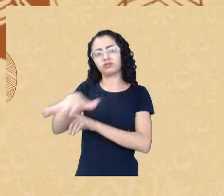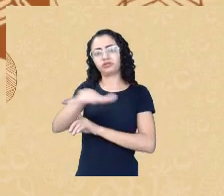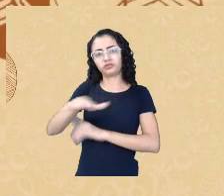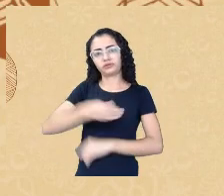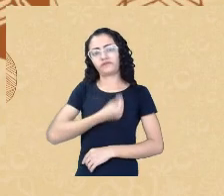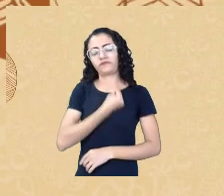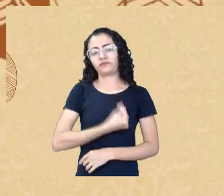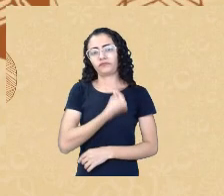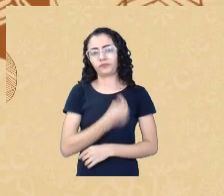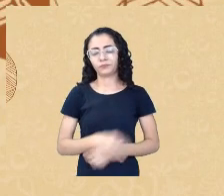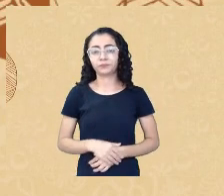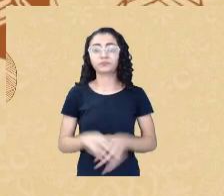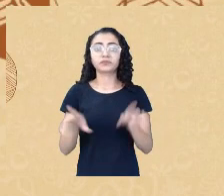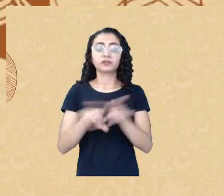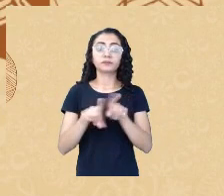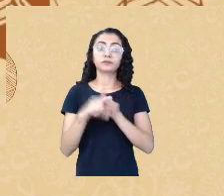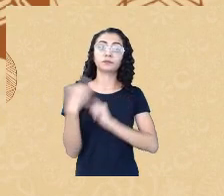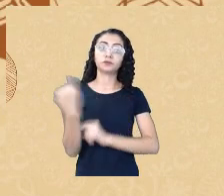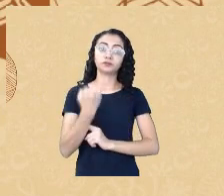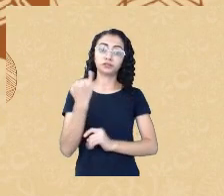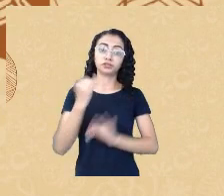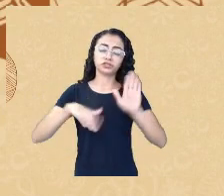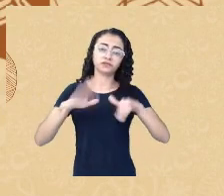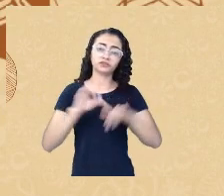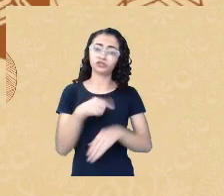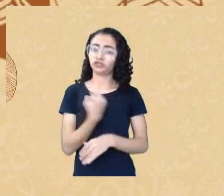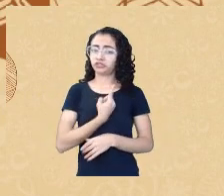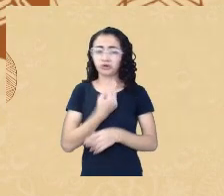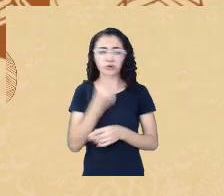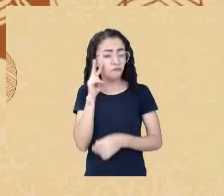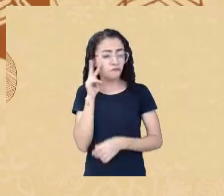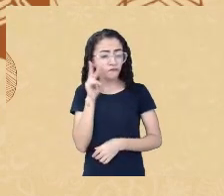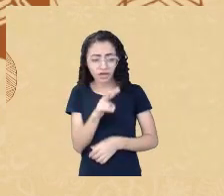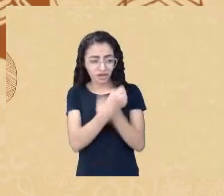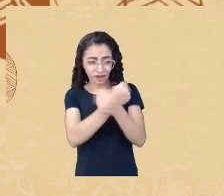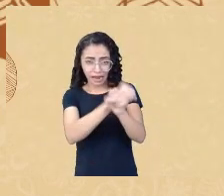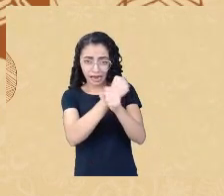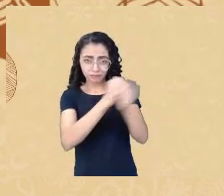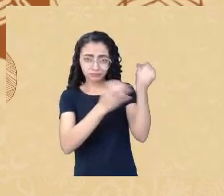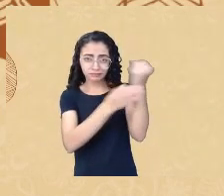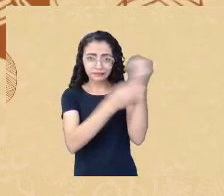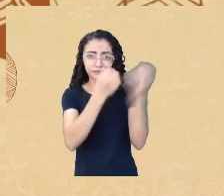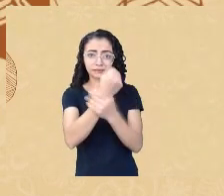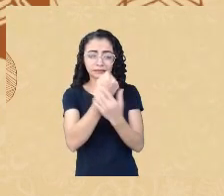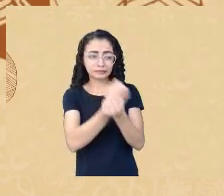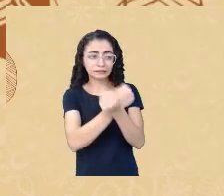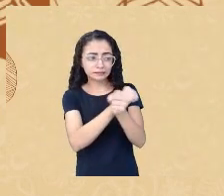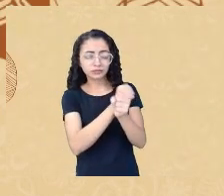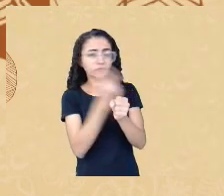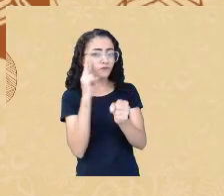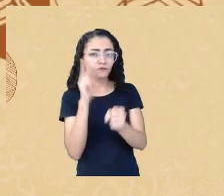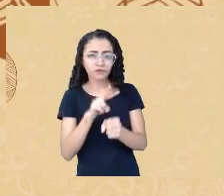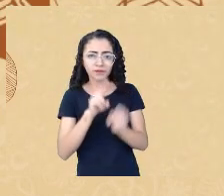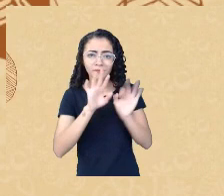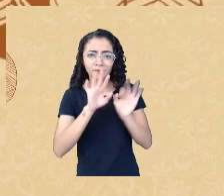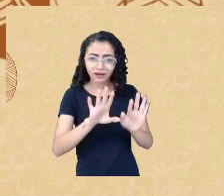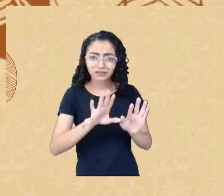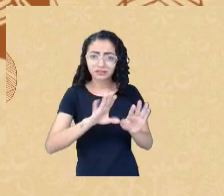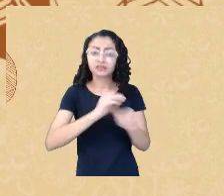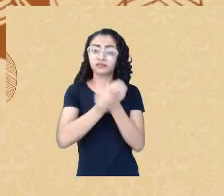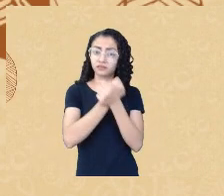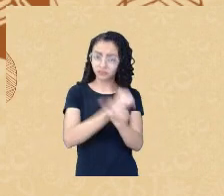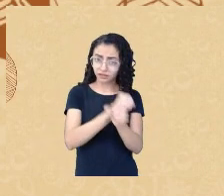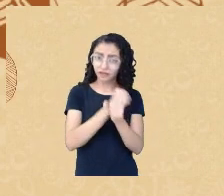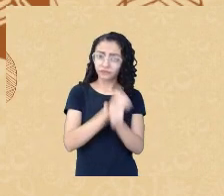dizer que embora a gente não veja mais os grilhões tão evidentes mas não quer dizer que a escravidão acabou existe a escravidão moderna então há